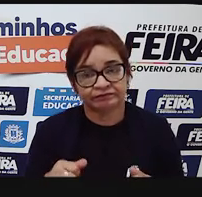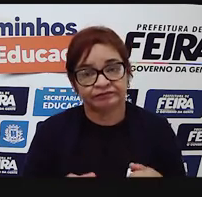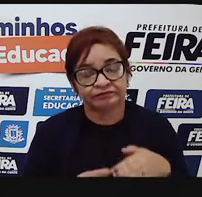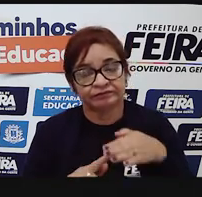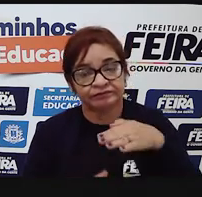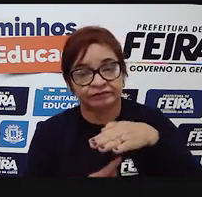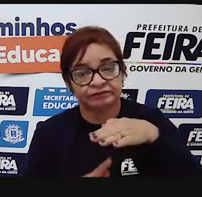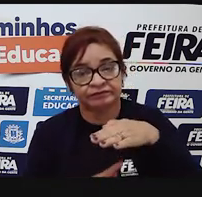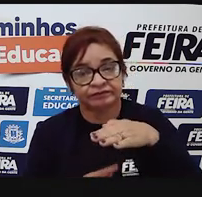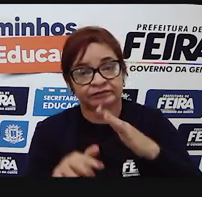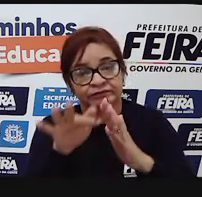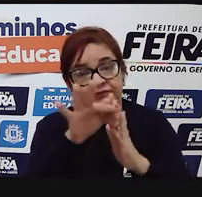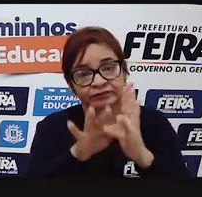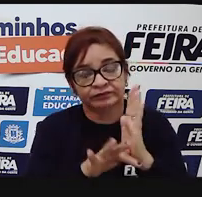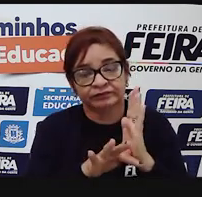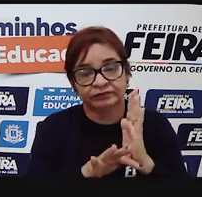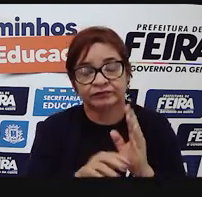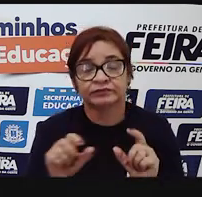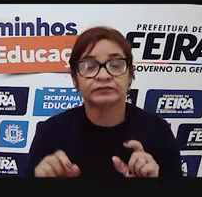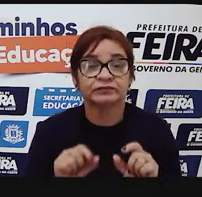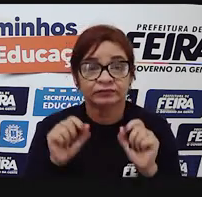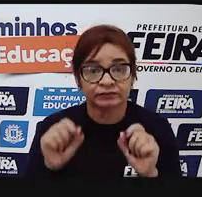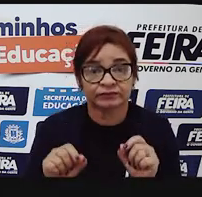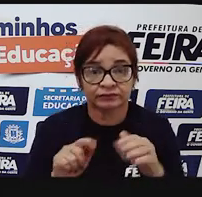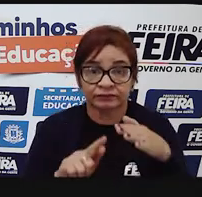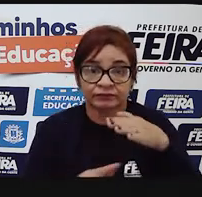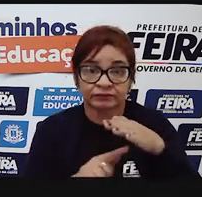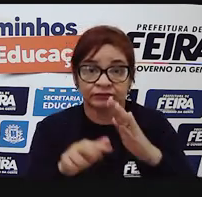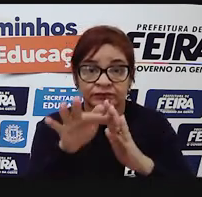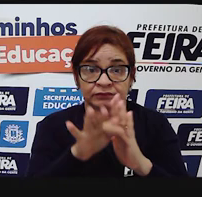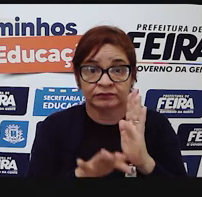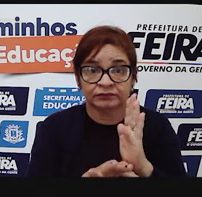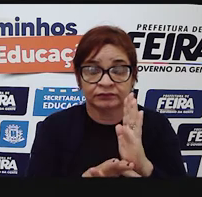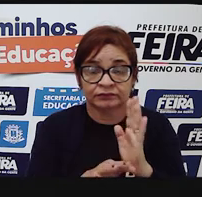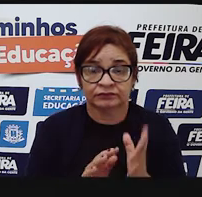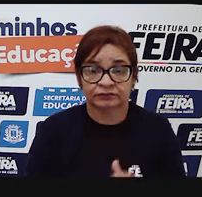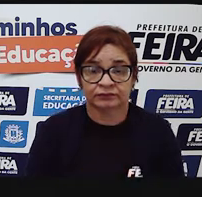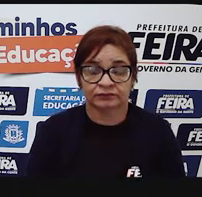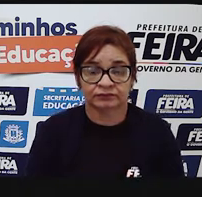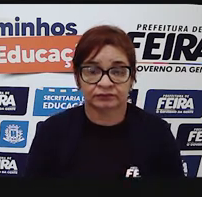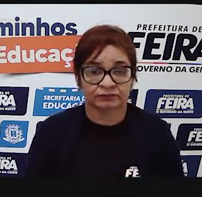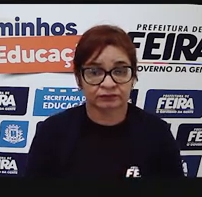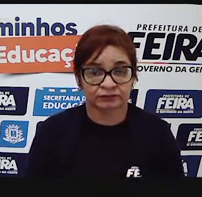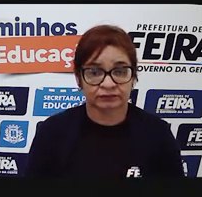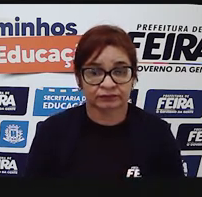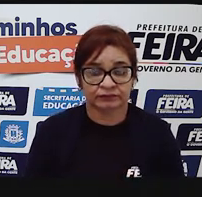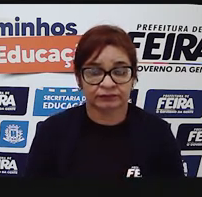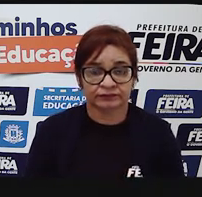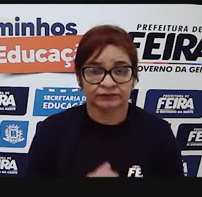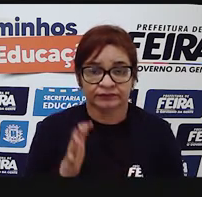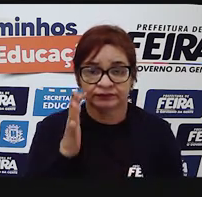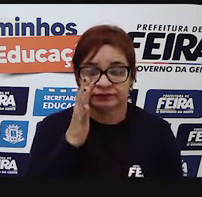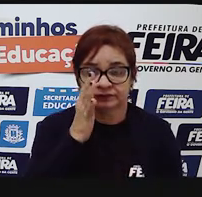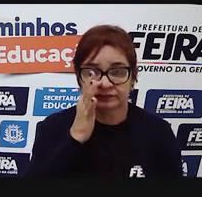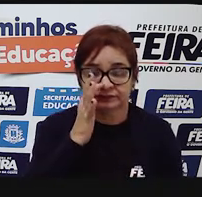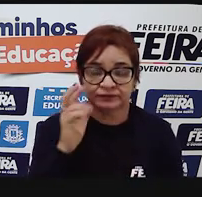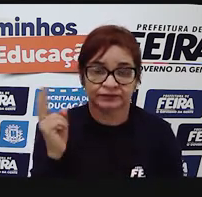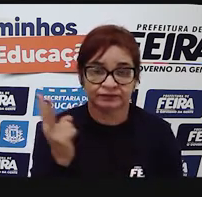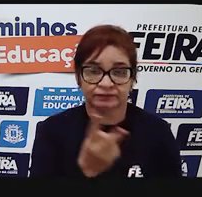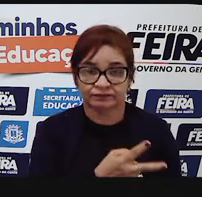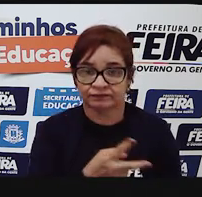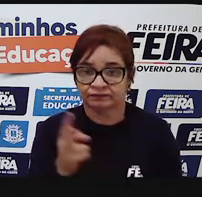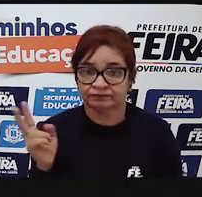gêneros textuais. O que são gêneros textuais? Se você der uma observada ao redor,